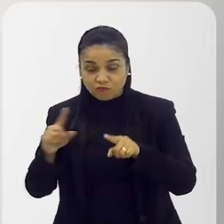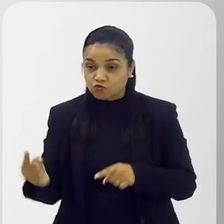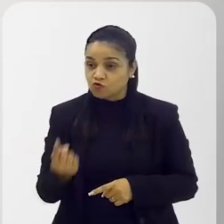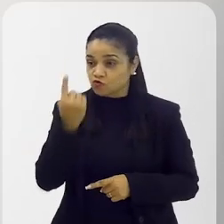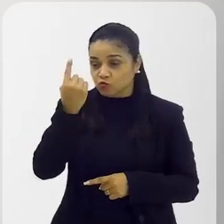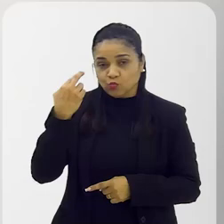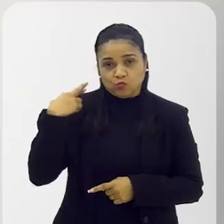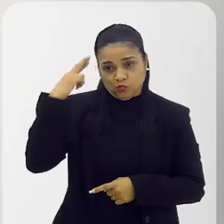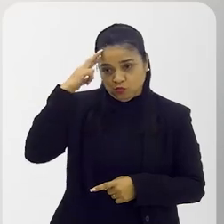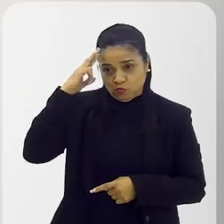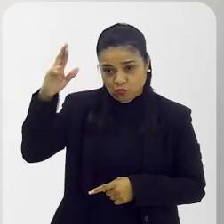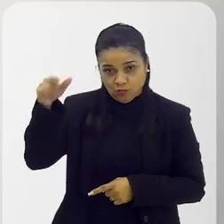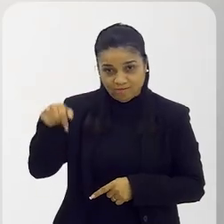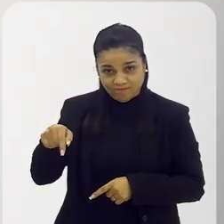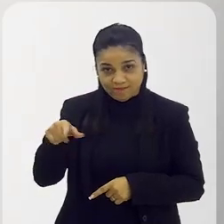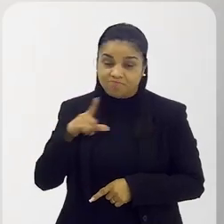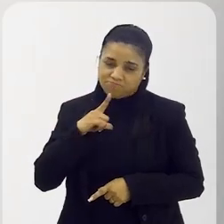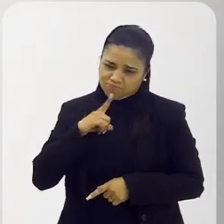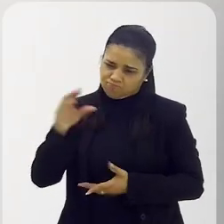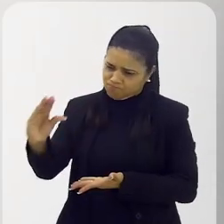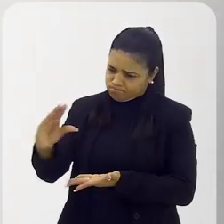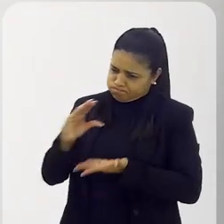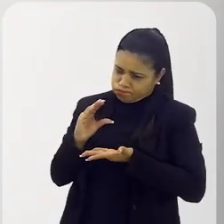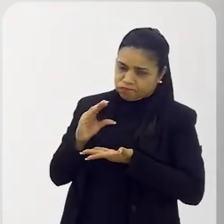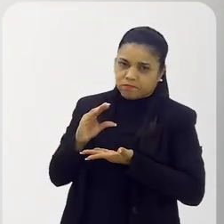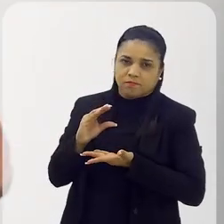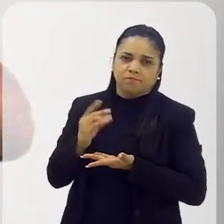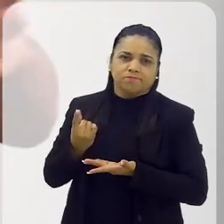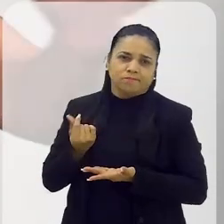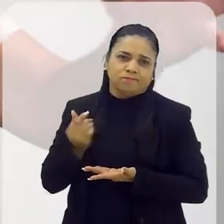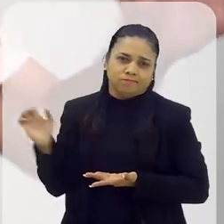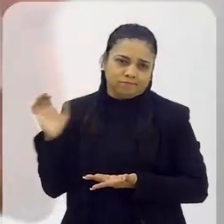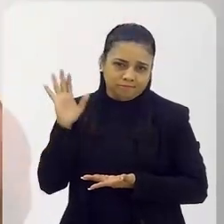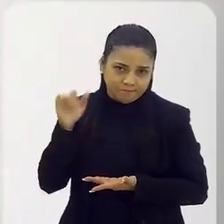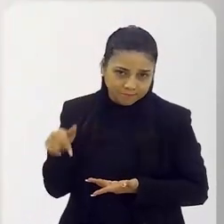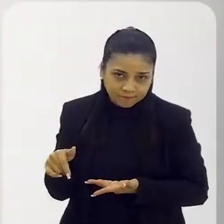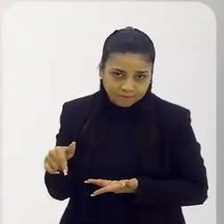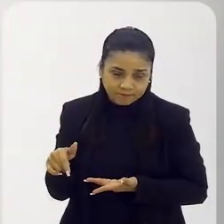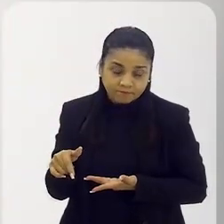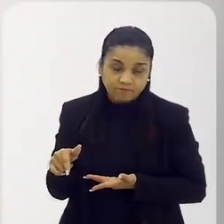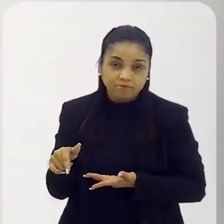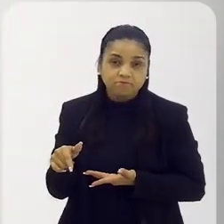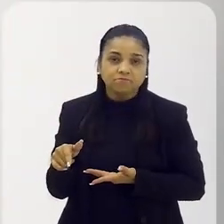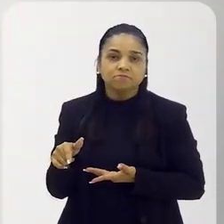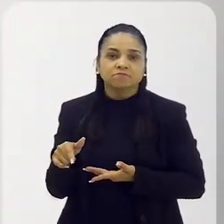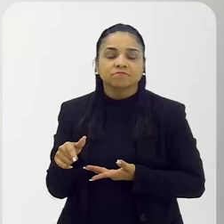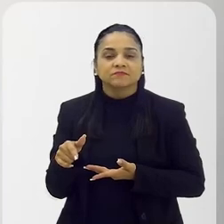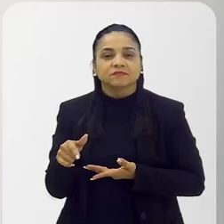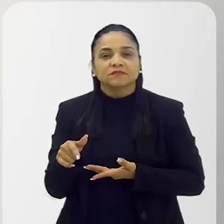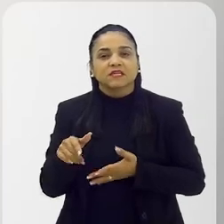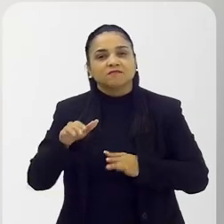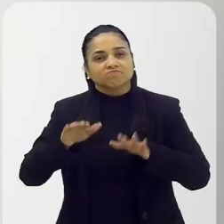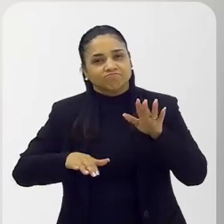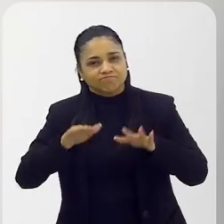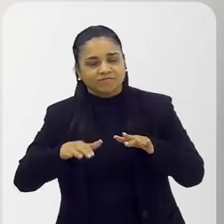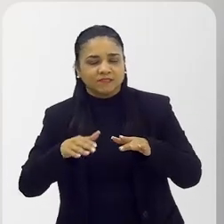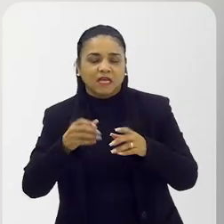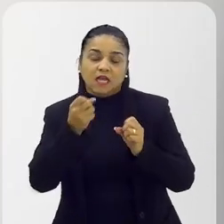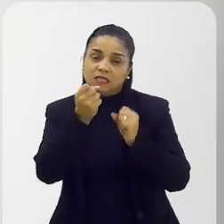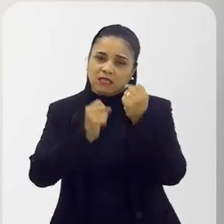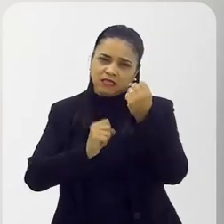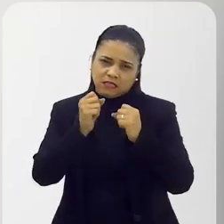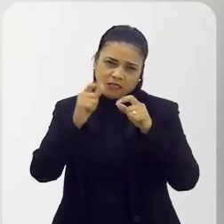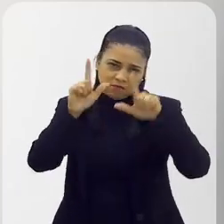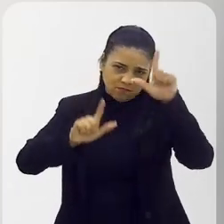de um dono. Ele tem alguém ganhando muito dinheiro com aquilo, um dono ganhando com aquilo. A não ser, claro, aqui em uma TV